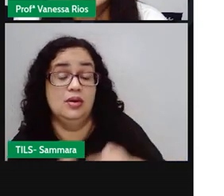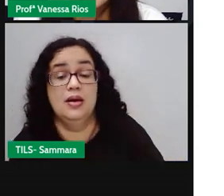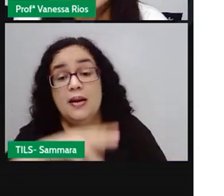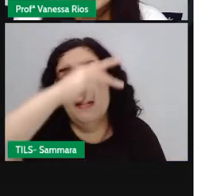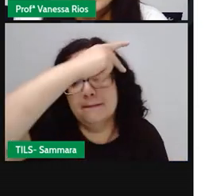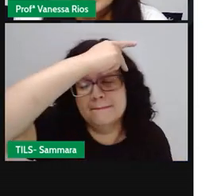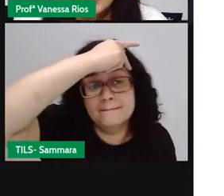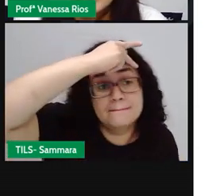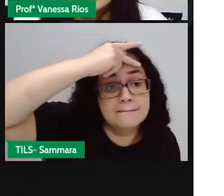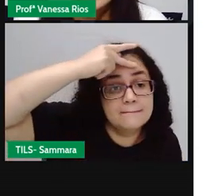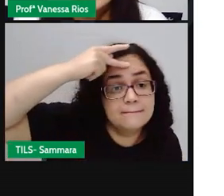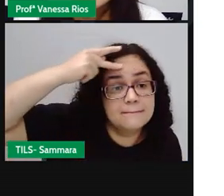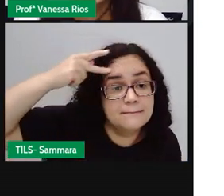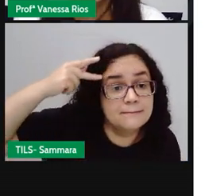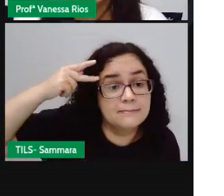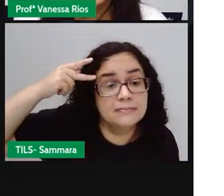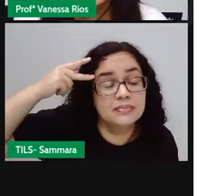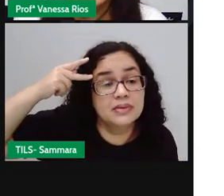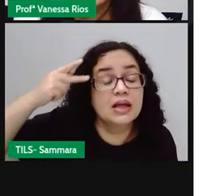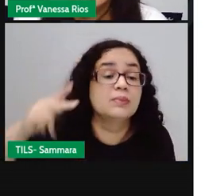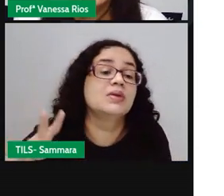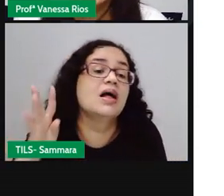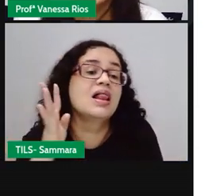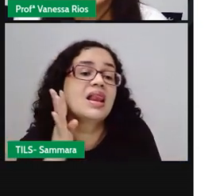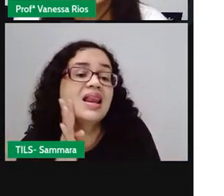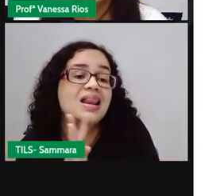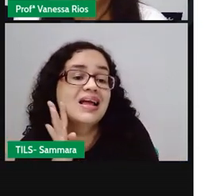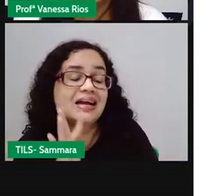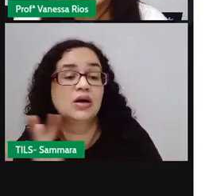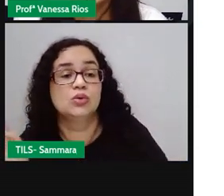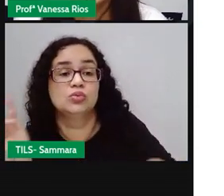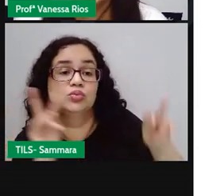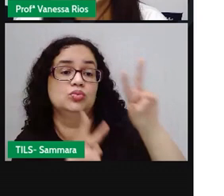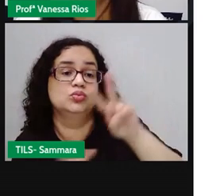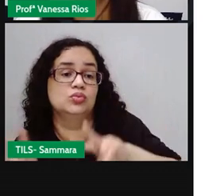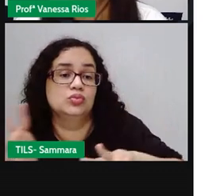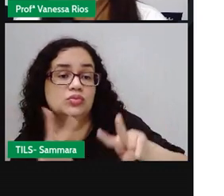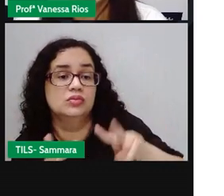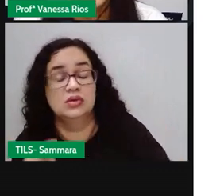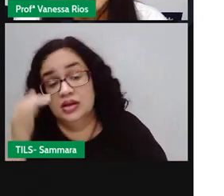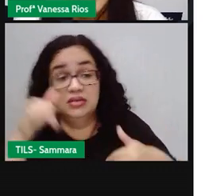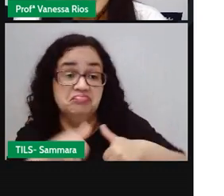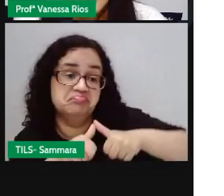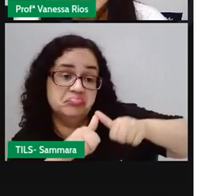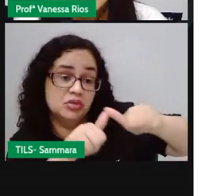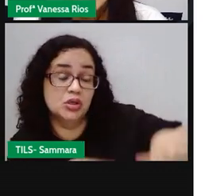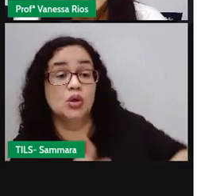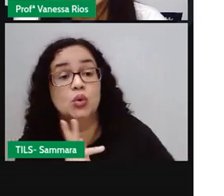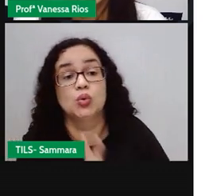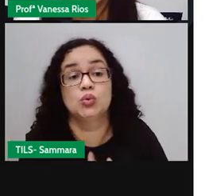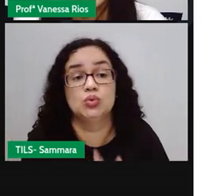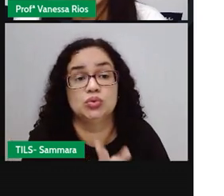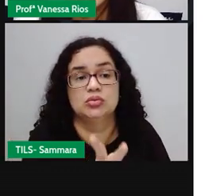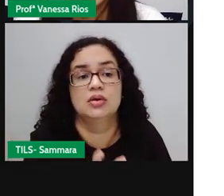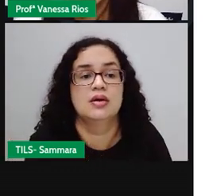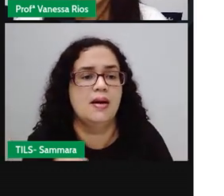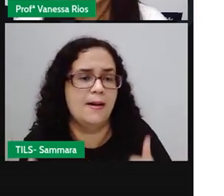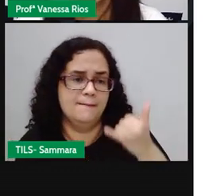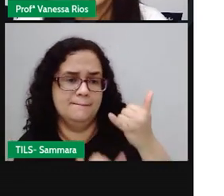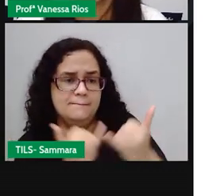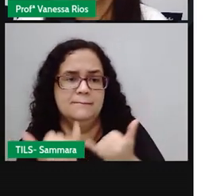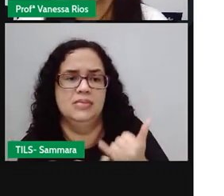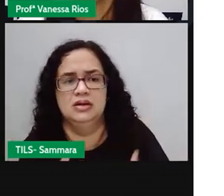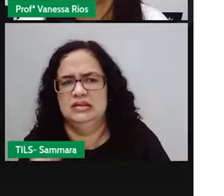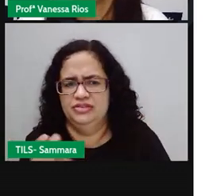pessoa para pessoa. E é muito interessante observar o quanto ela resistiu, né? Porque aí não é brincadeira que